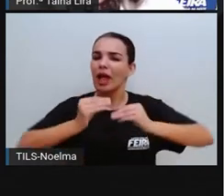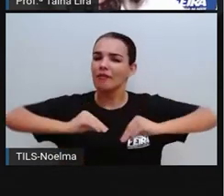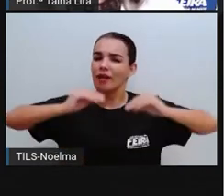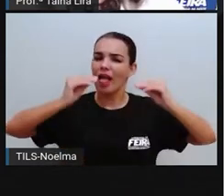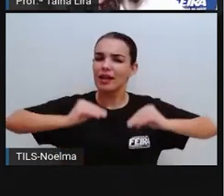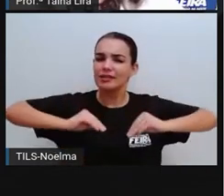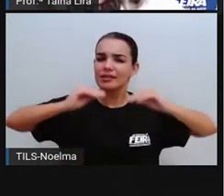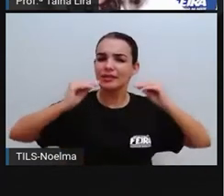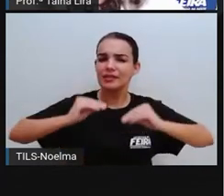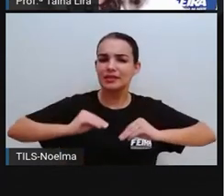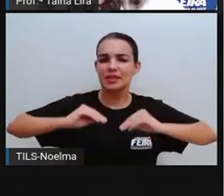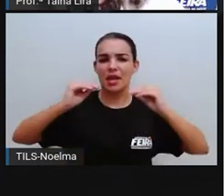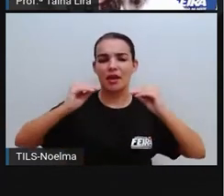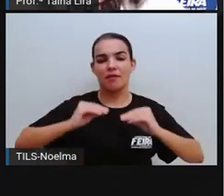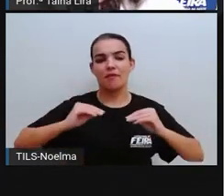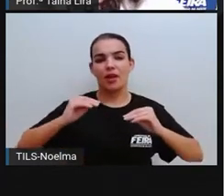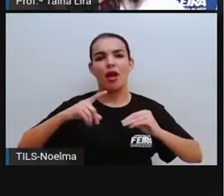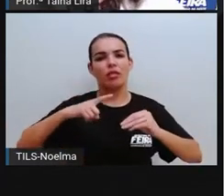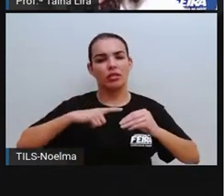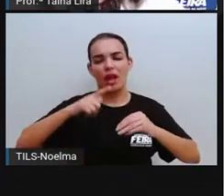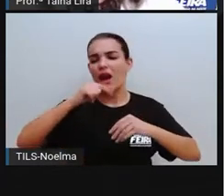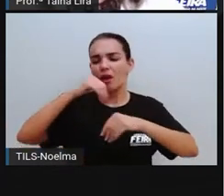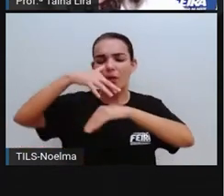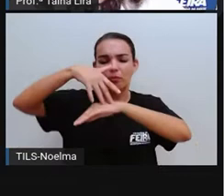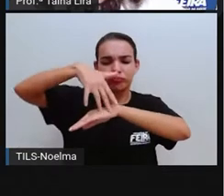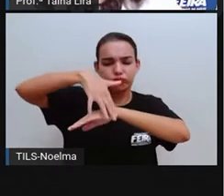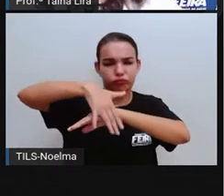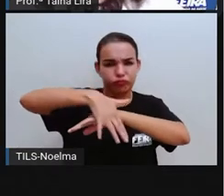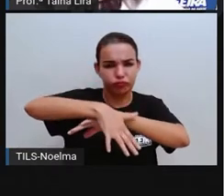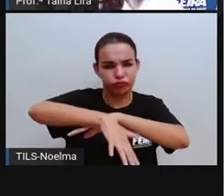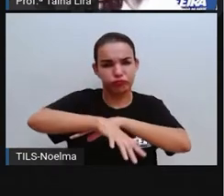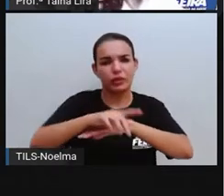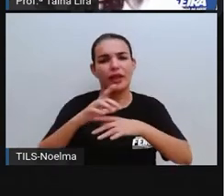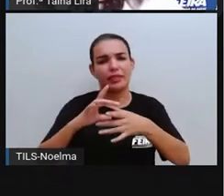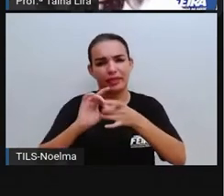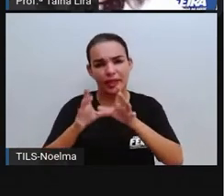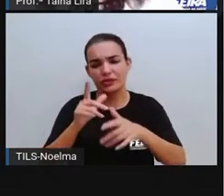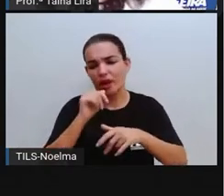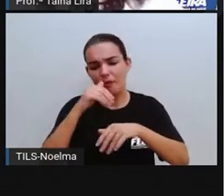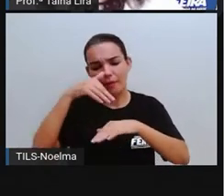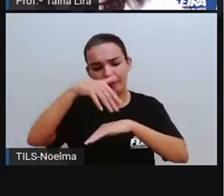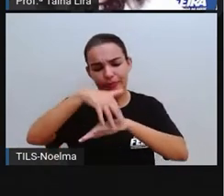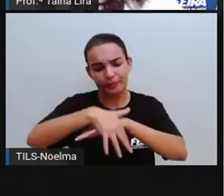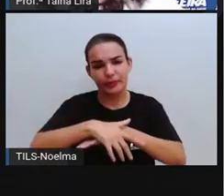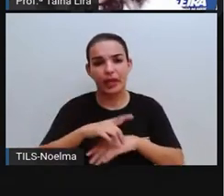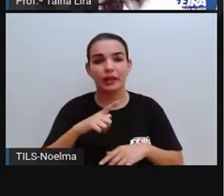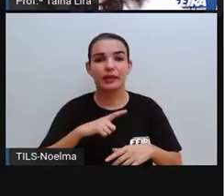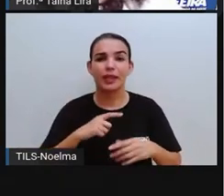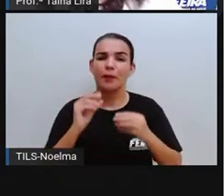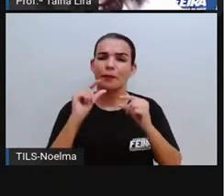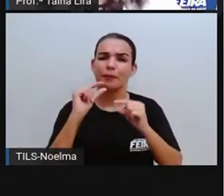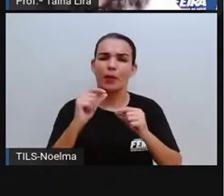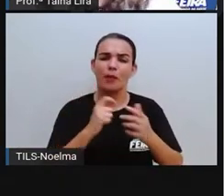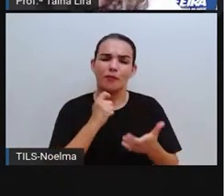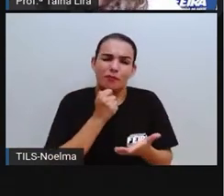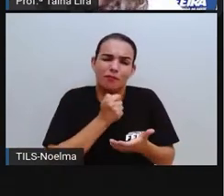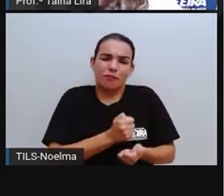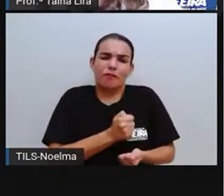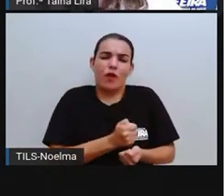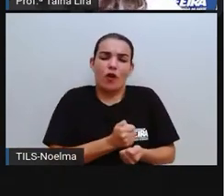flexível, ó. É permeável, lembram disso? Ela deixa a água passar e é pouco resistente, tá?